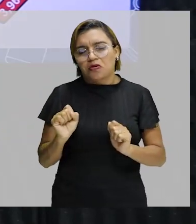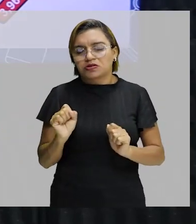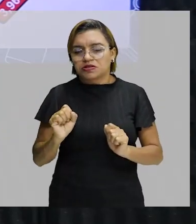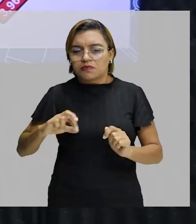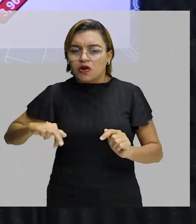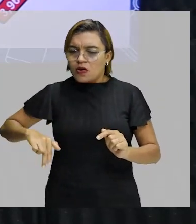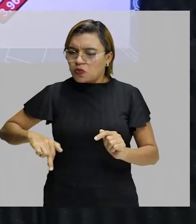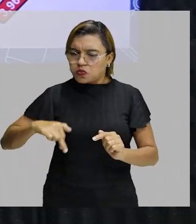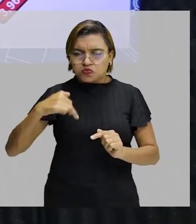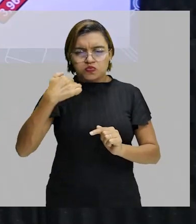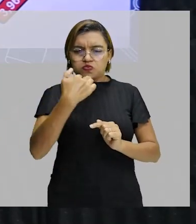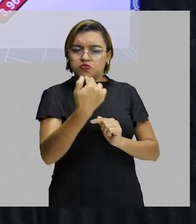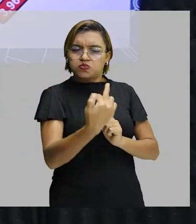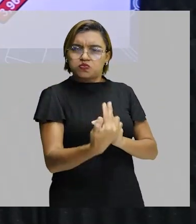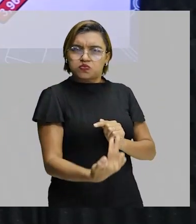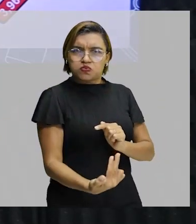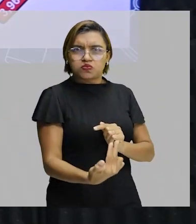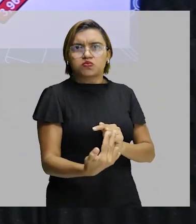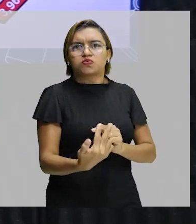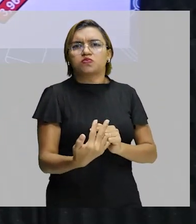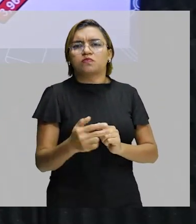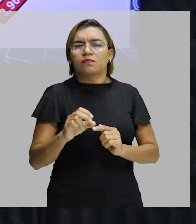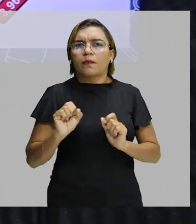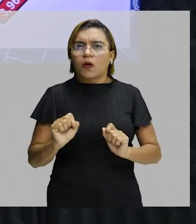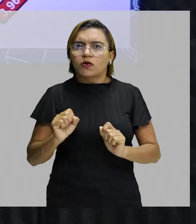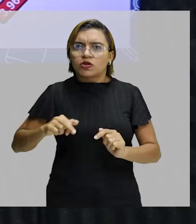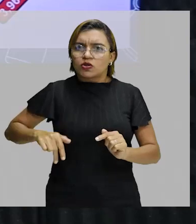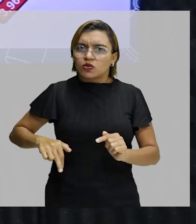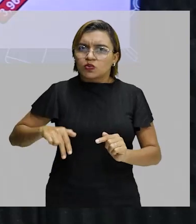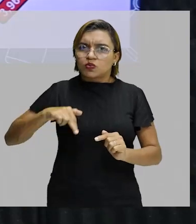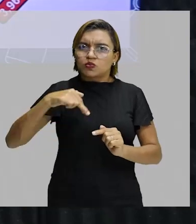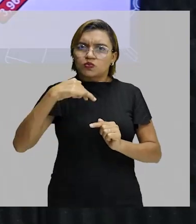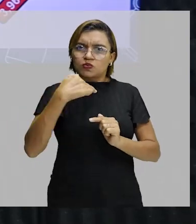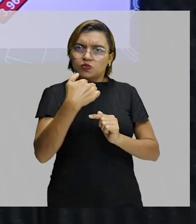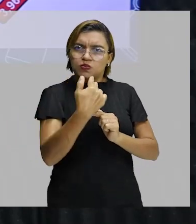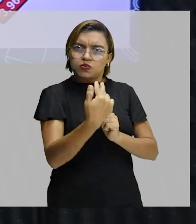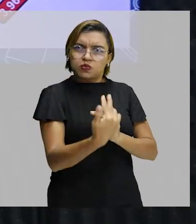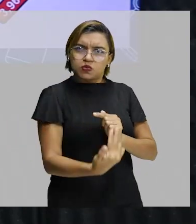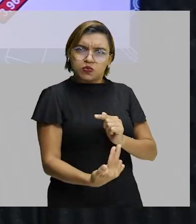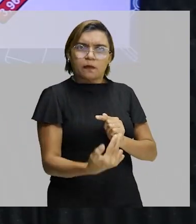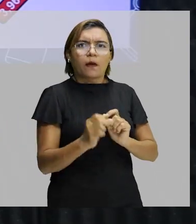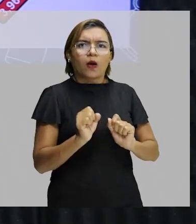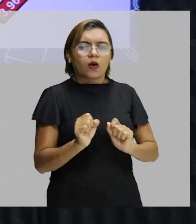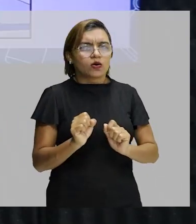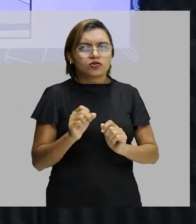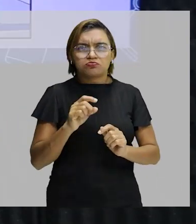tipo tesoura, aquele que é o mais utilizado que o salto de costas, que é o fuzz body.